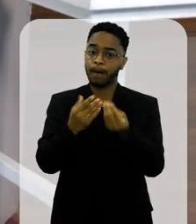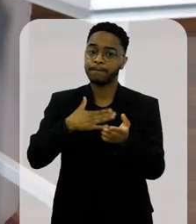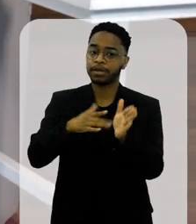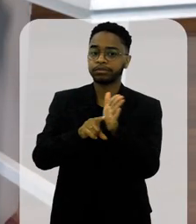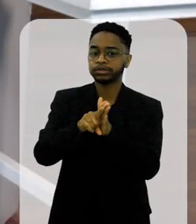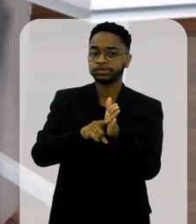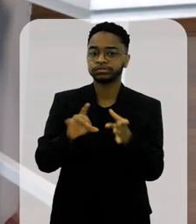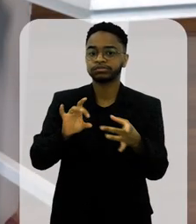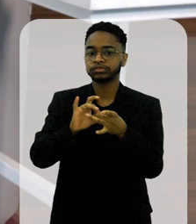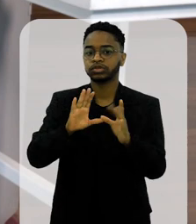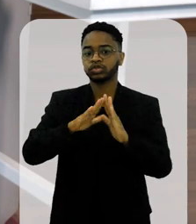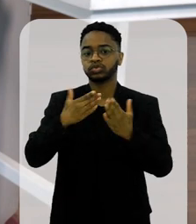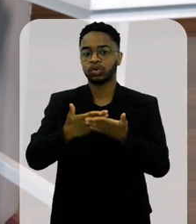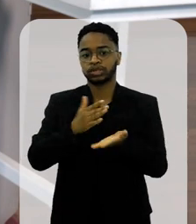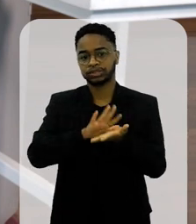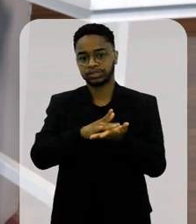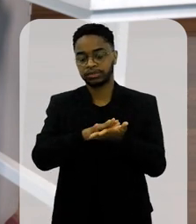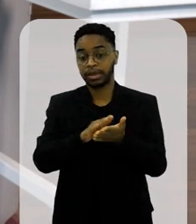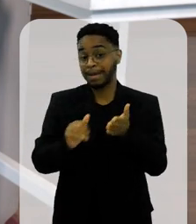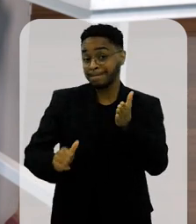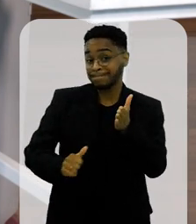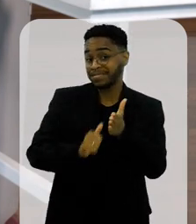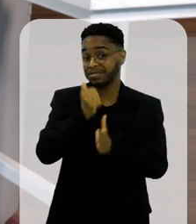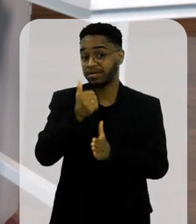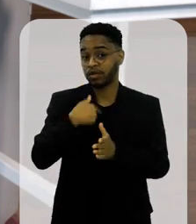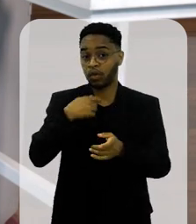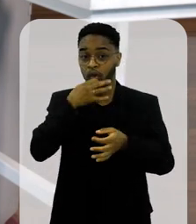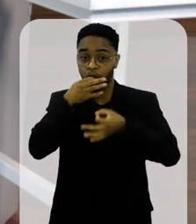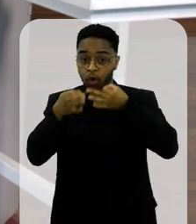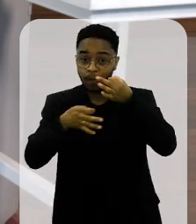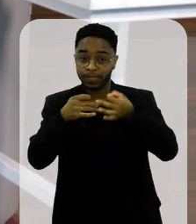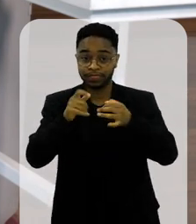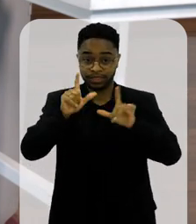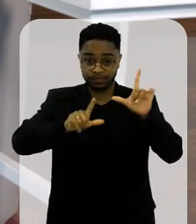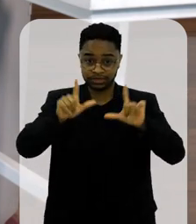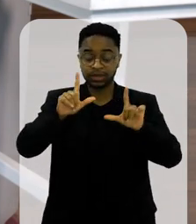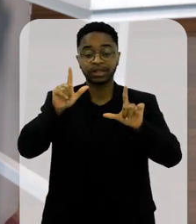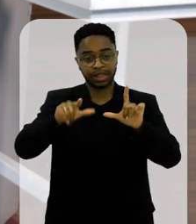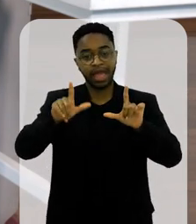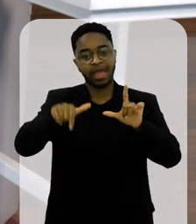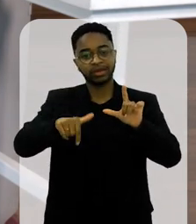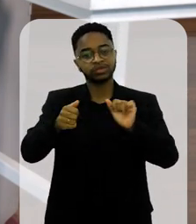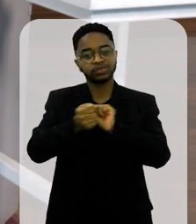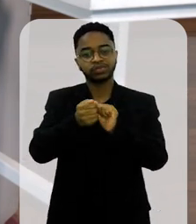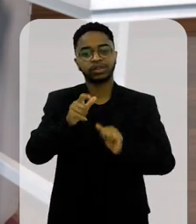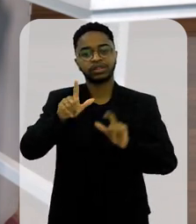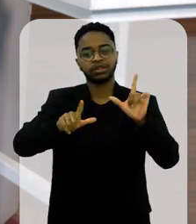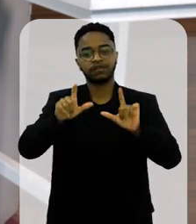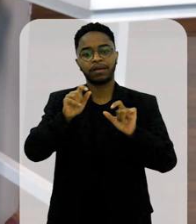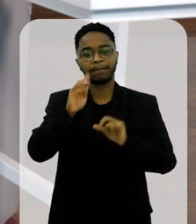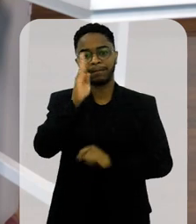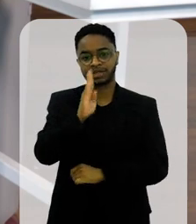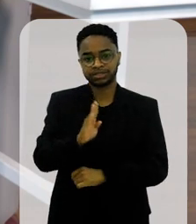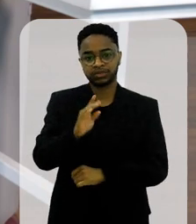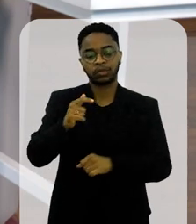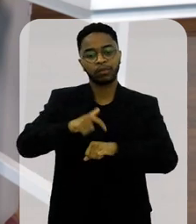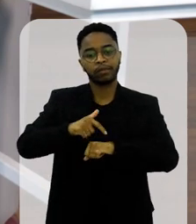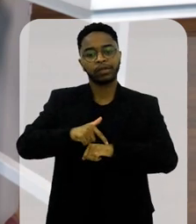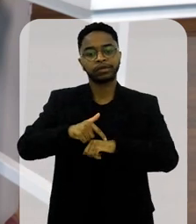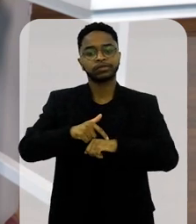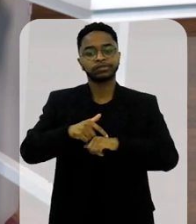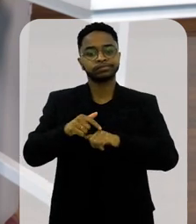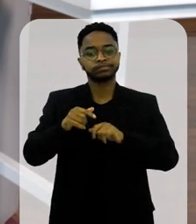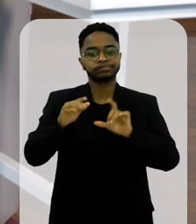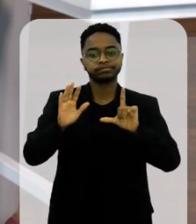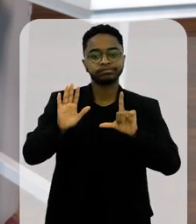com as escolas de samba. A primeira vez que eu faço comentário em TV é na TV Brasil, quando a TV Brasil transmitia o Desfile das Campeães.